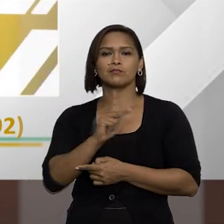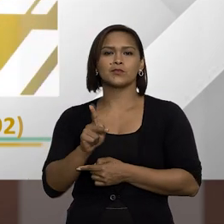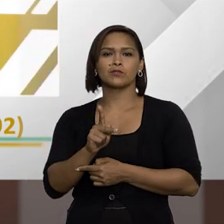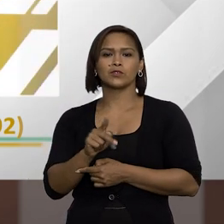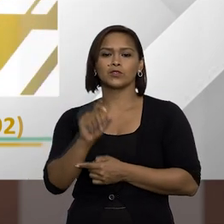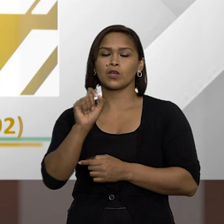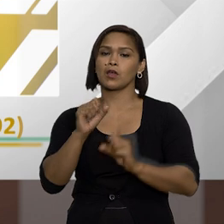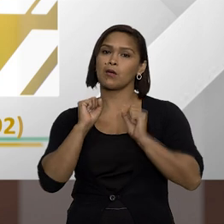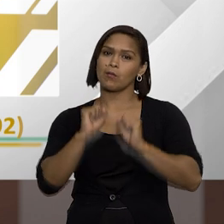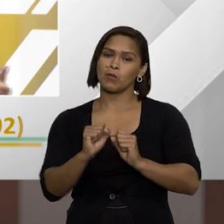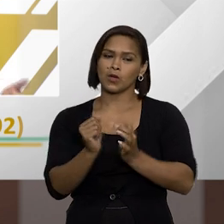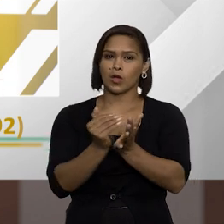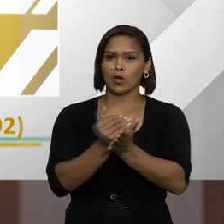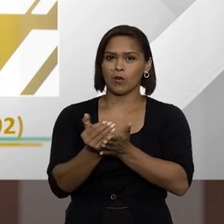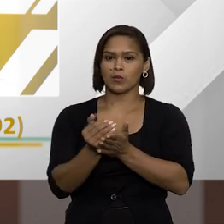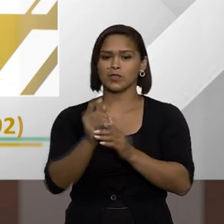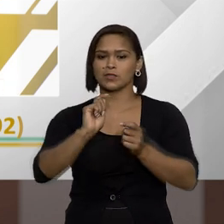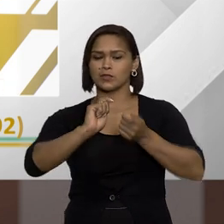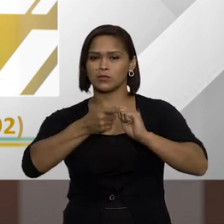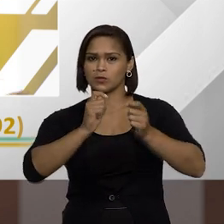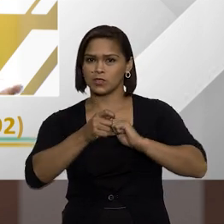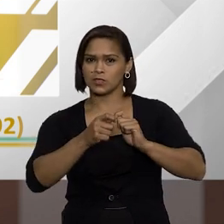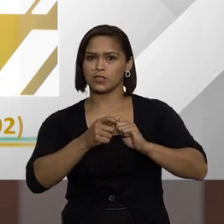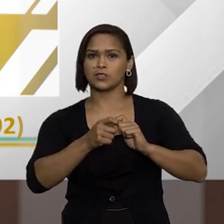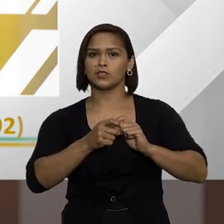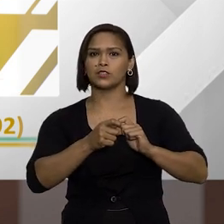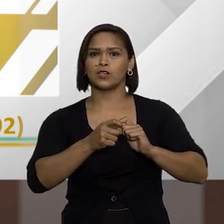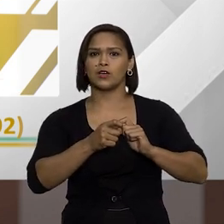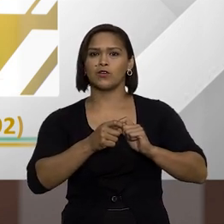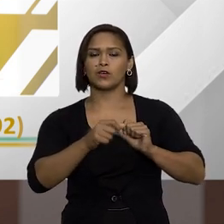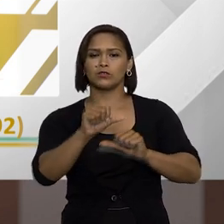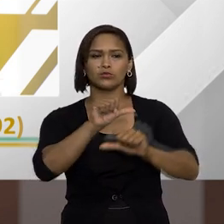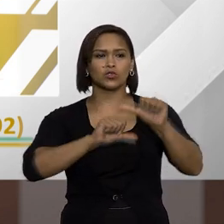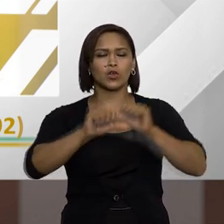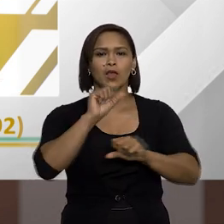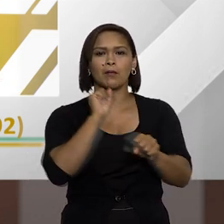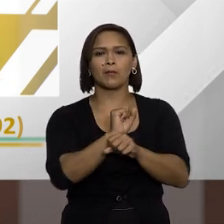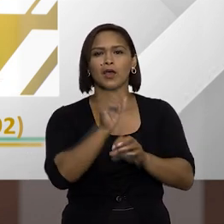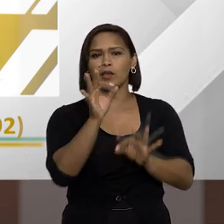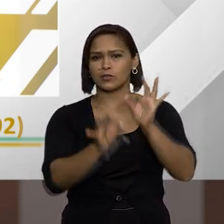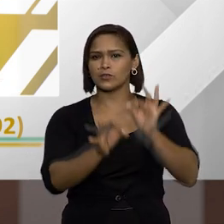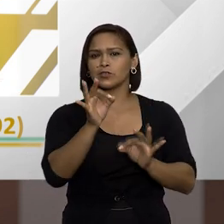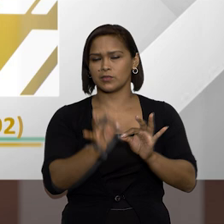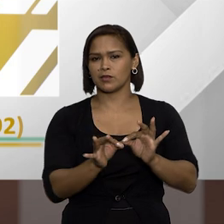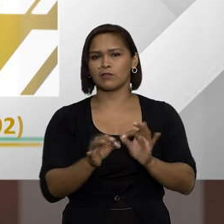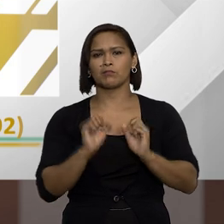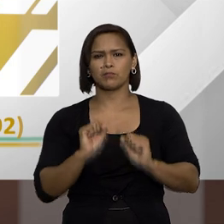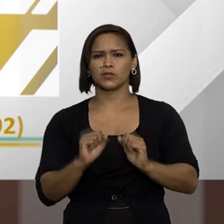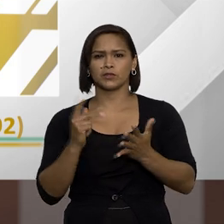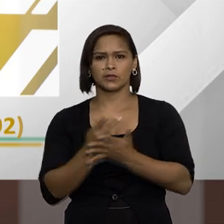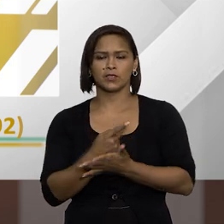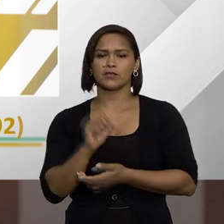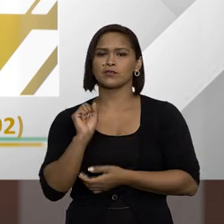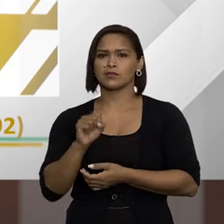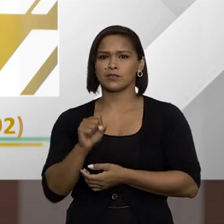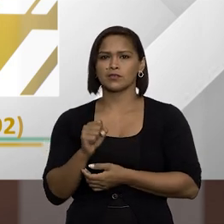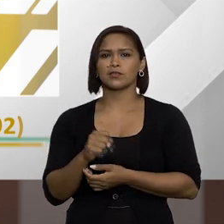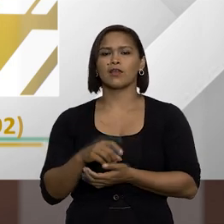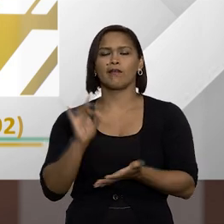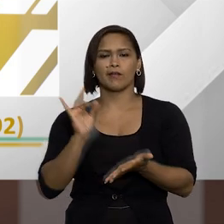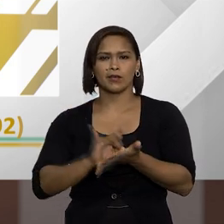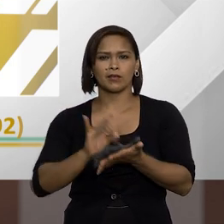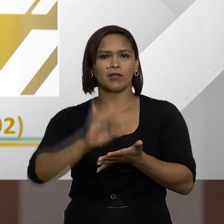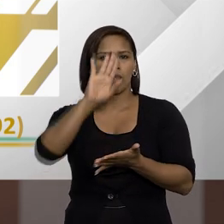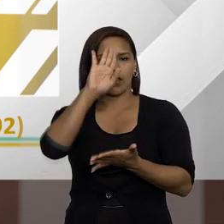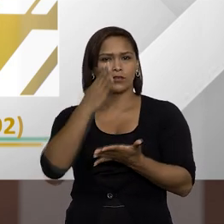que poderia começar no âmbito administrativo e de repente parar até no judiciário sim com